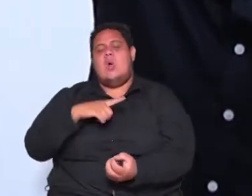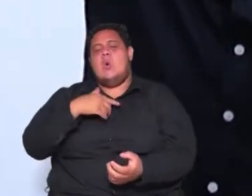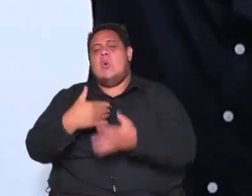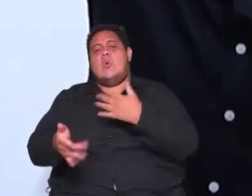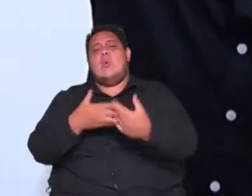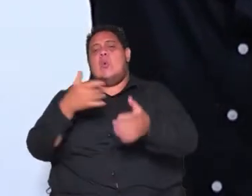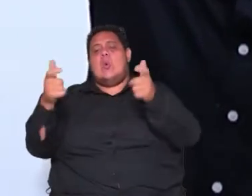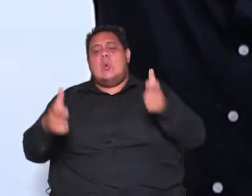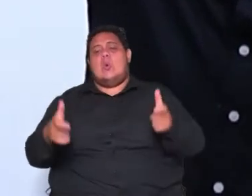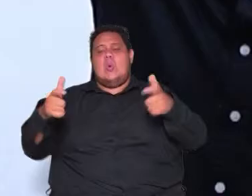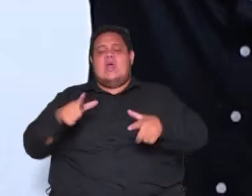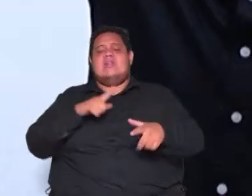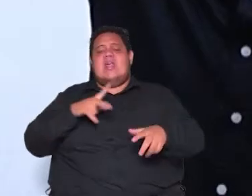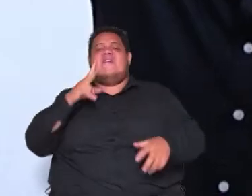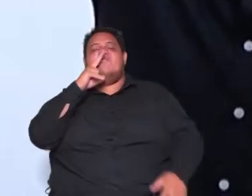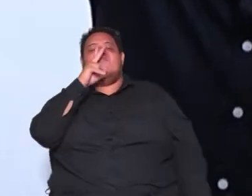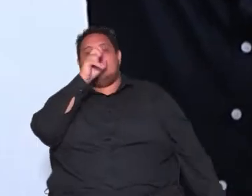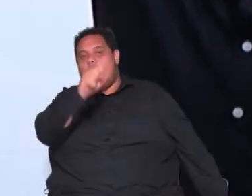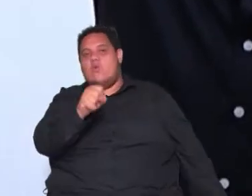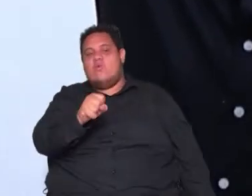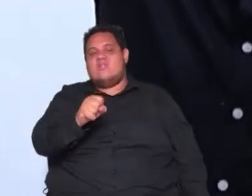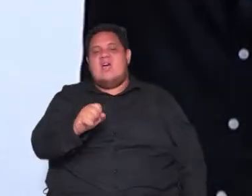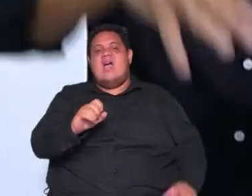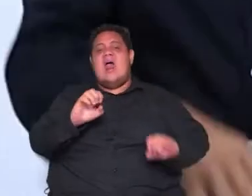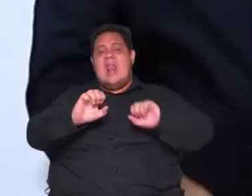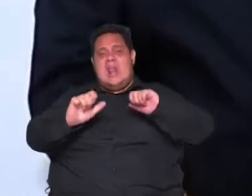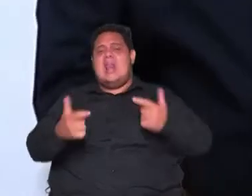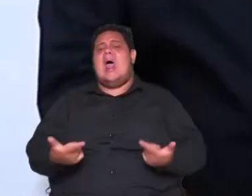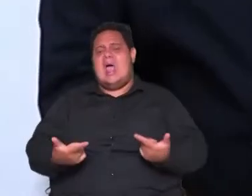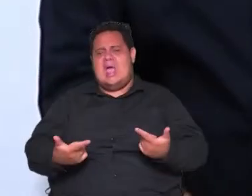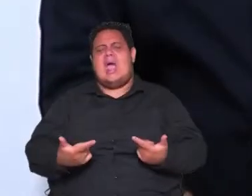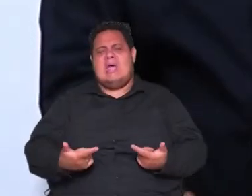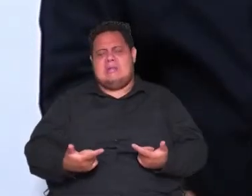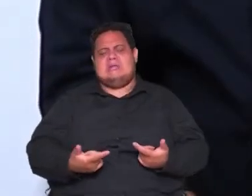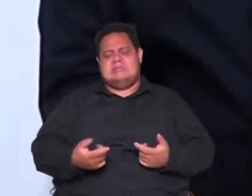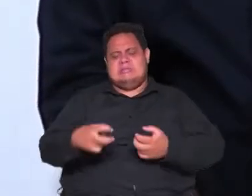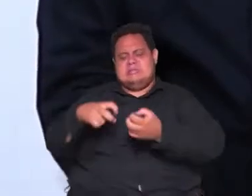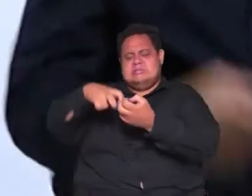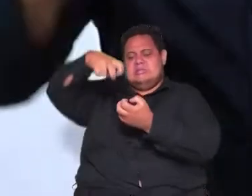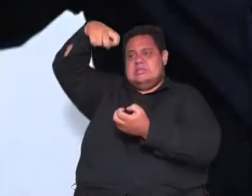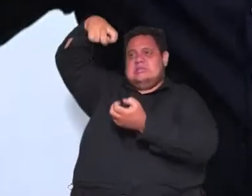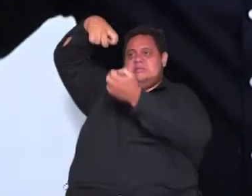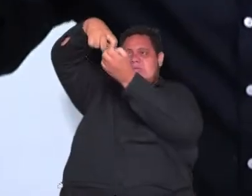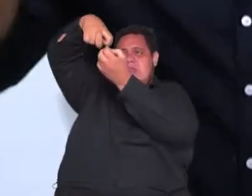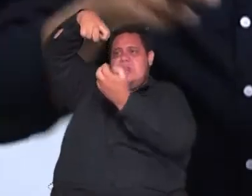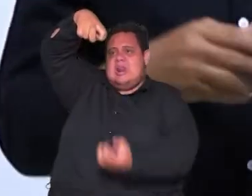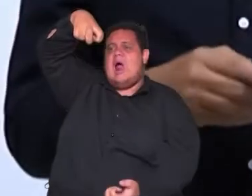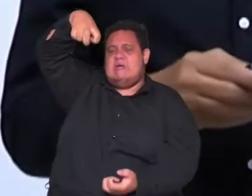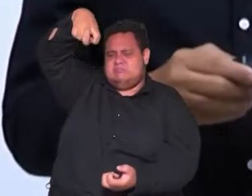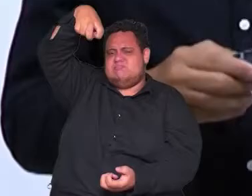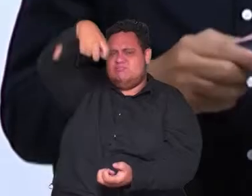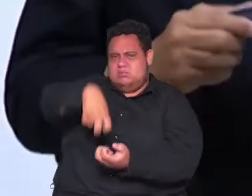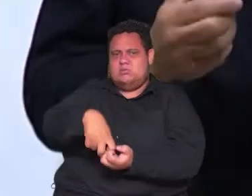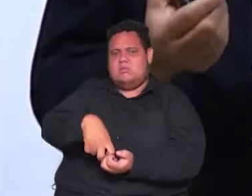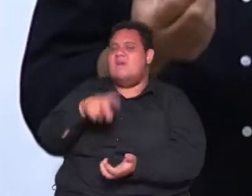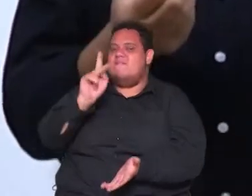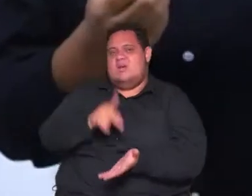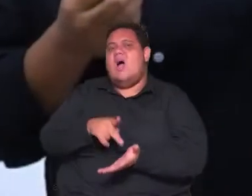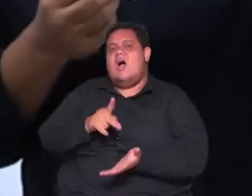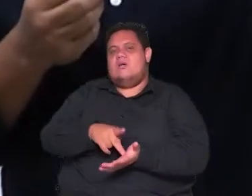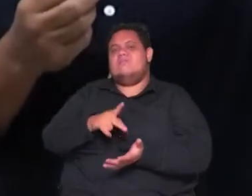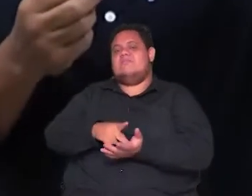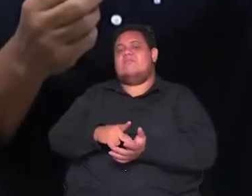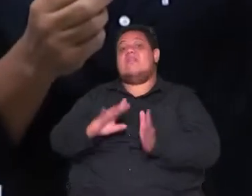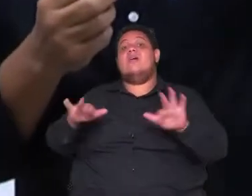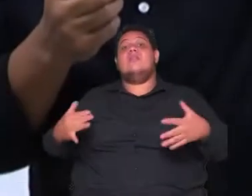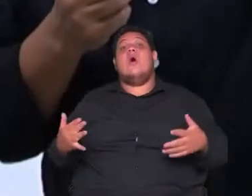exercendo essa força claro que vai ser atraído para o solo vai cair digamos assim tanto que